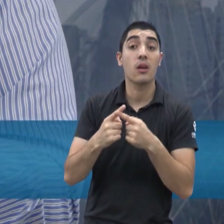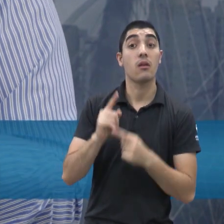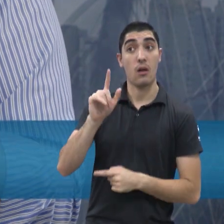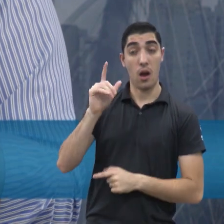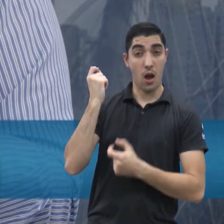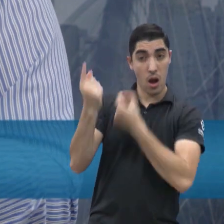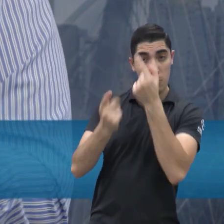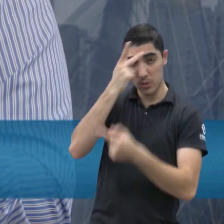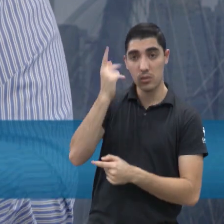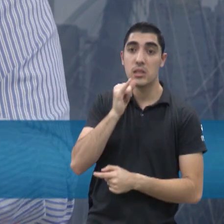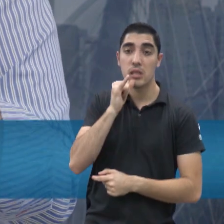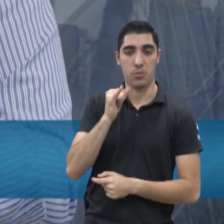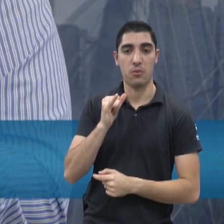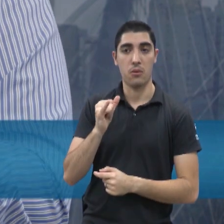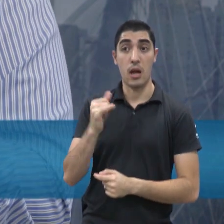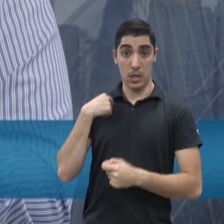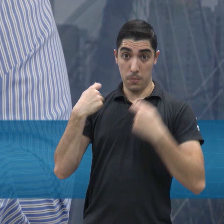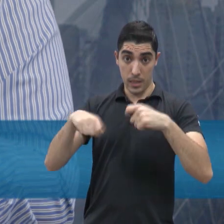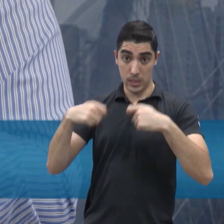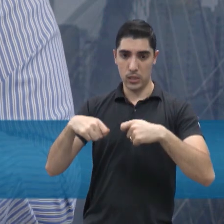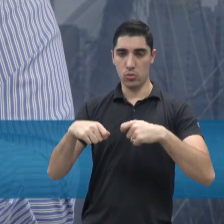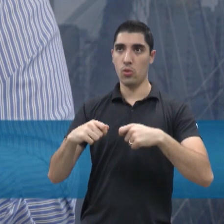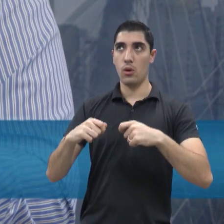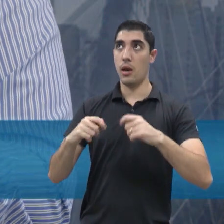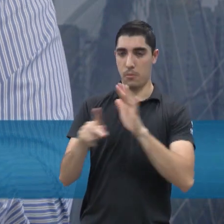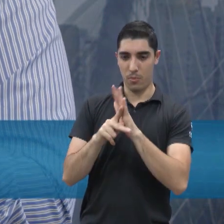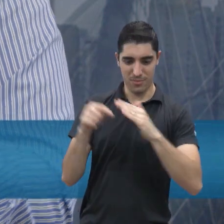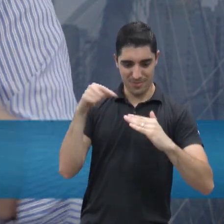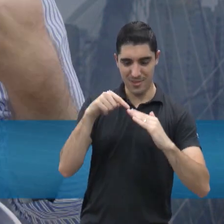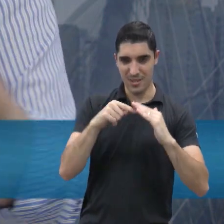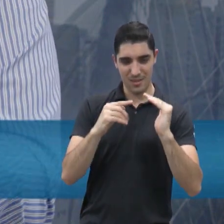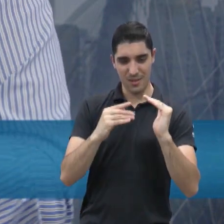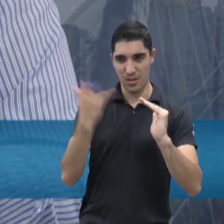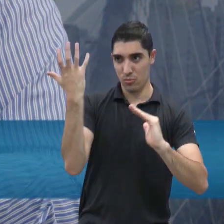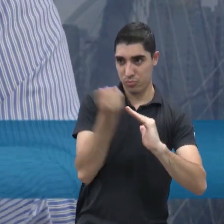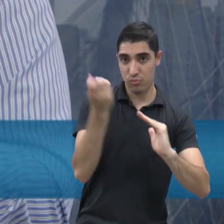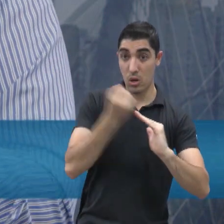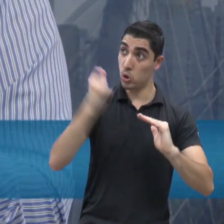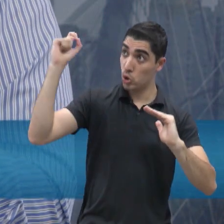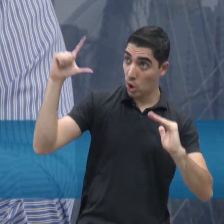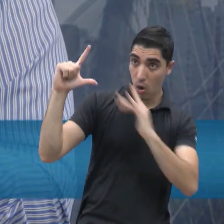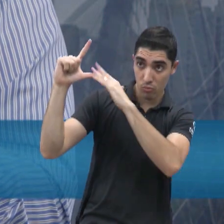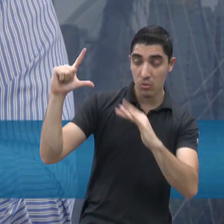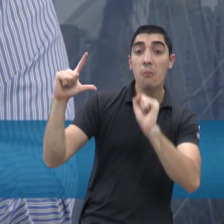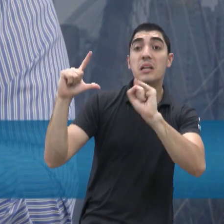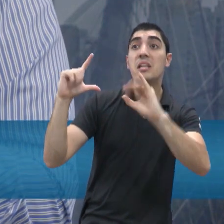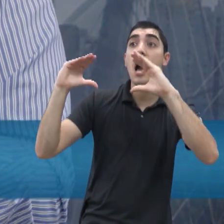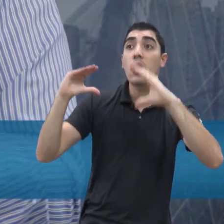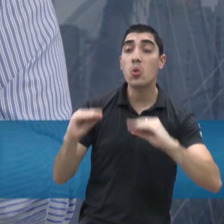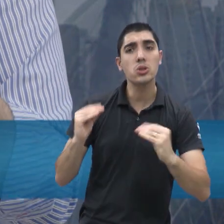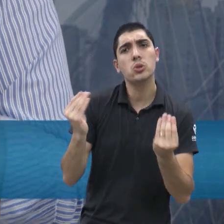À noite, como é que faz? esses sistemas, são sistemas que a gente fala que são on-grid, são sistemas conectados na rede, da,